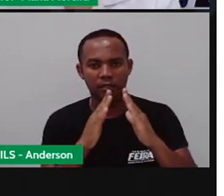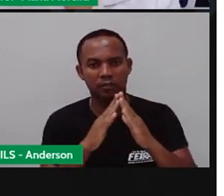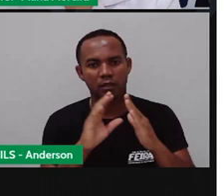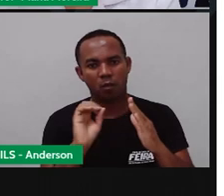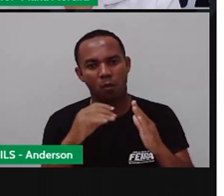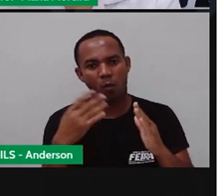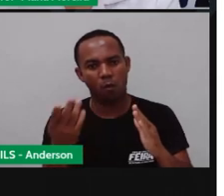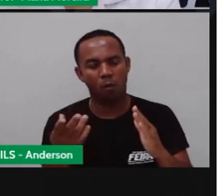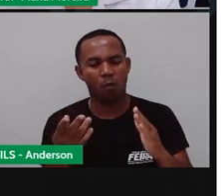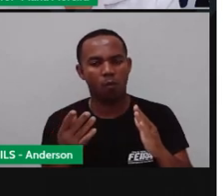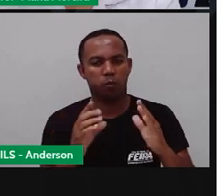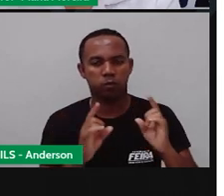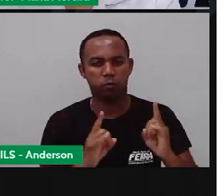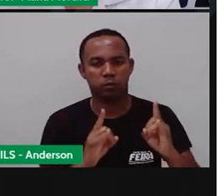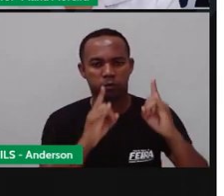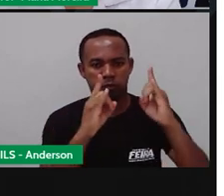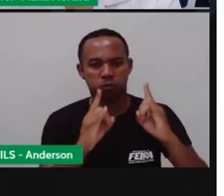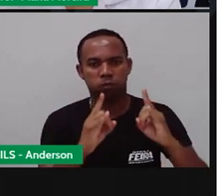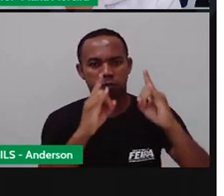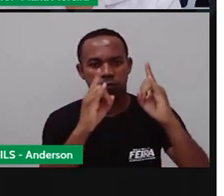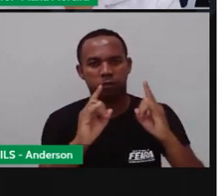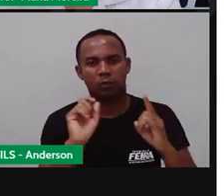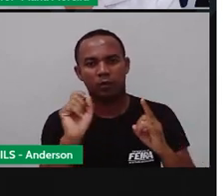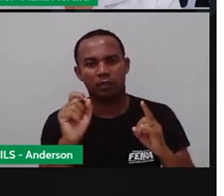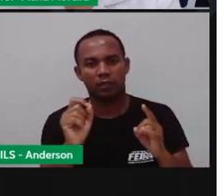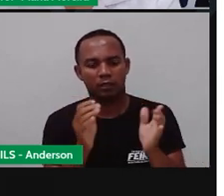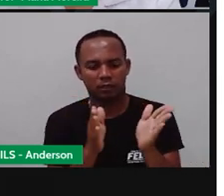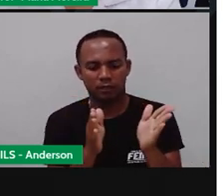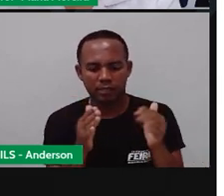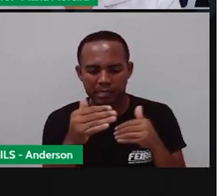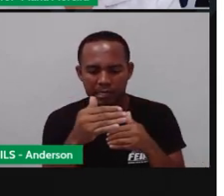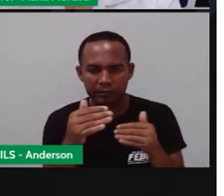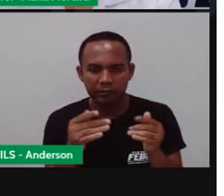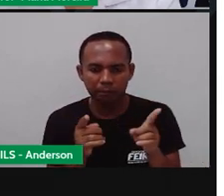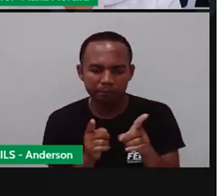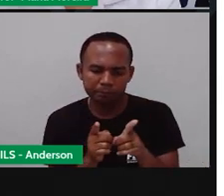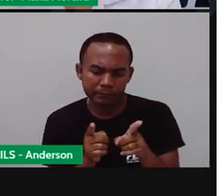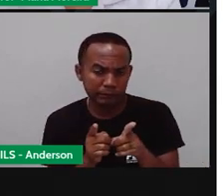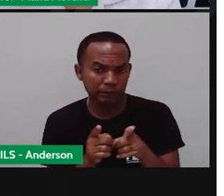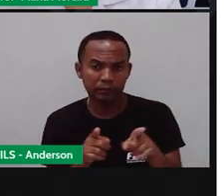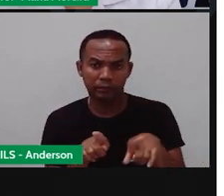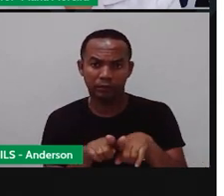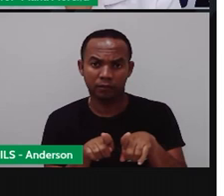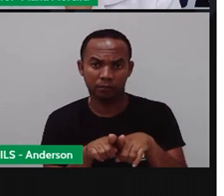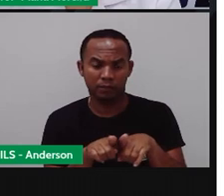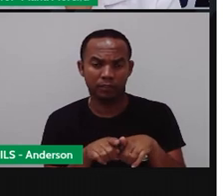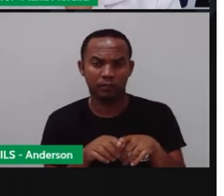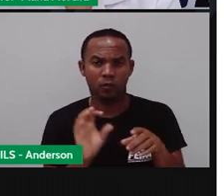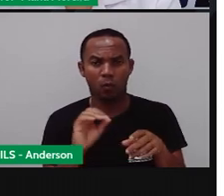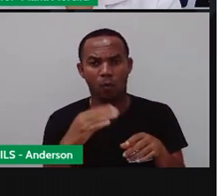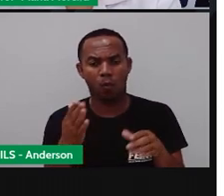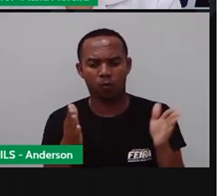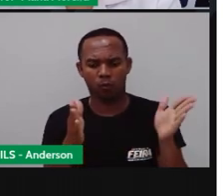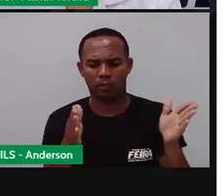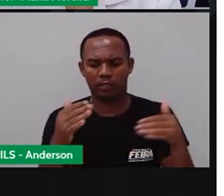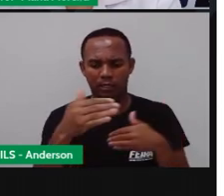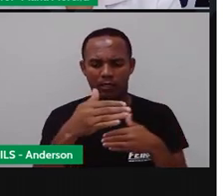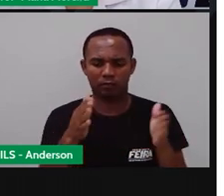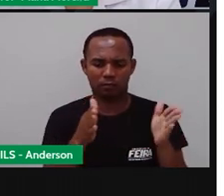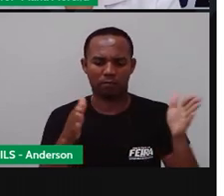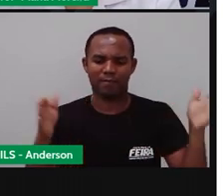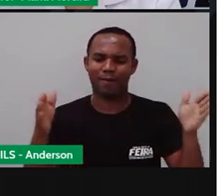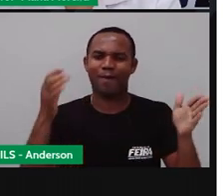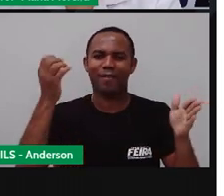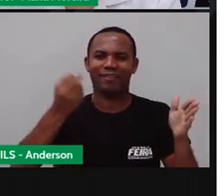pode utilizar caixas de fósforo Por exemplo Para pequenas construções Ou caixas maiores Como o de leite Para